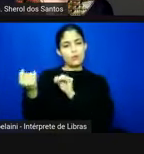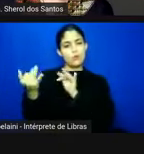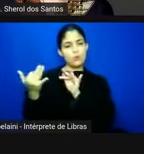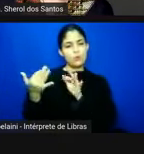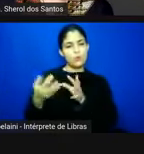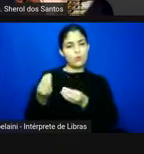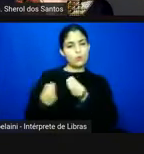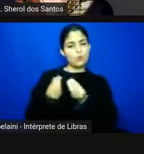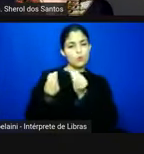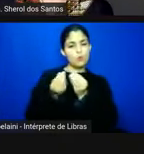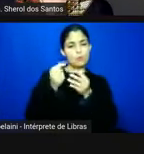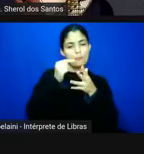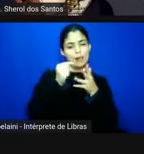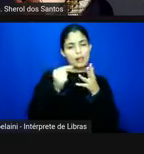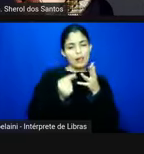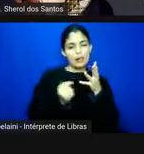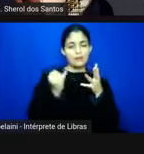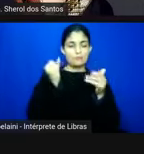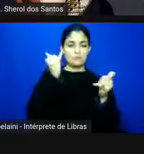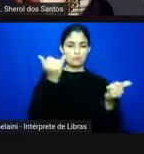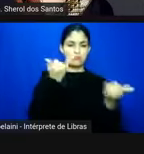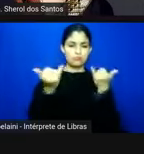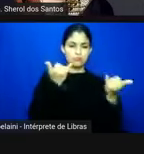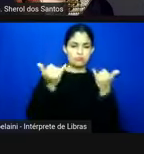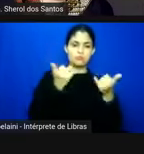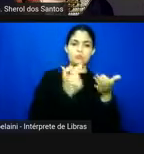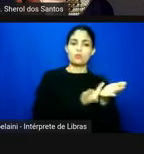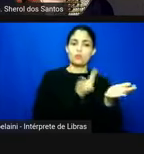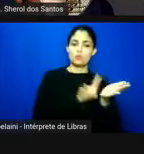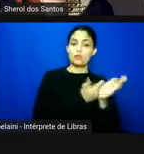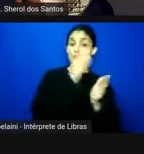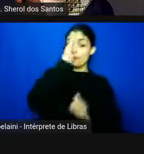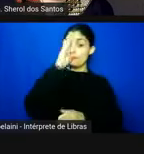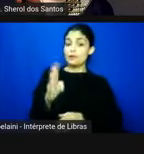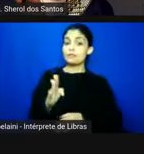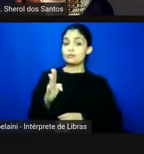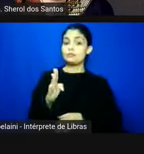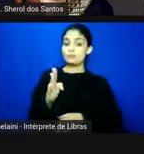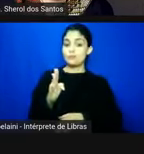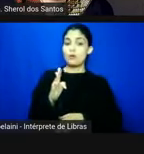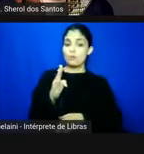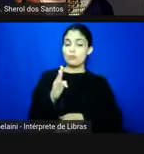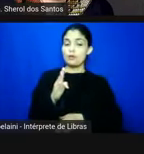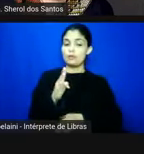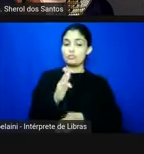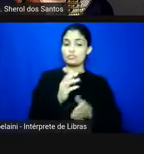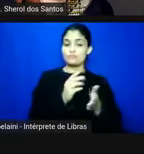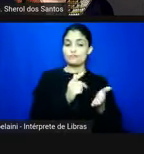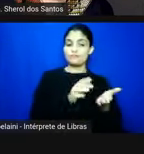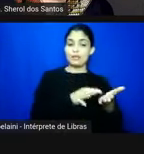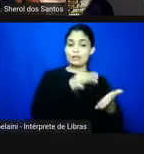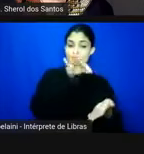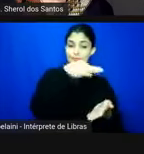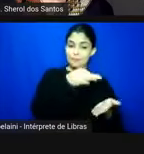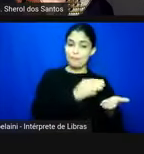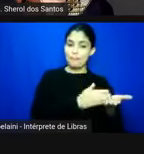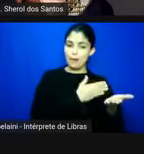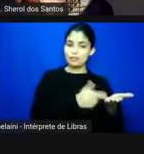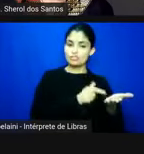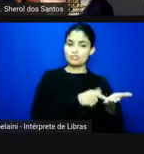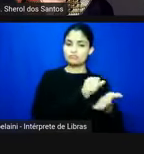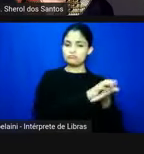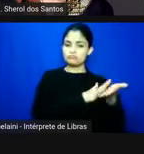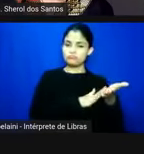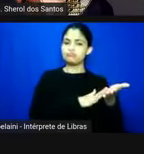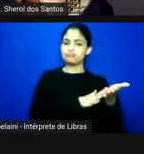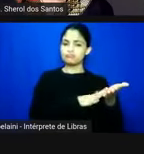sobre as principais informações do livro, e principalmente sobre a parte das atividades sugeridas, que eu vou mostrar ali. E depois nós teremos